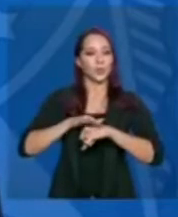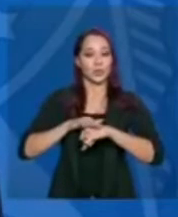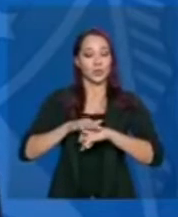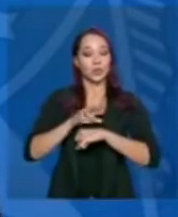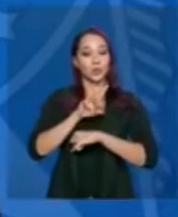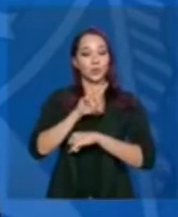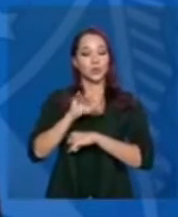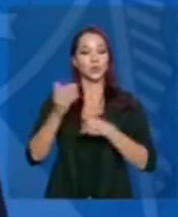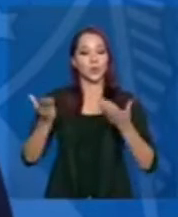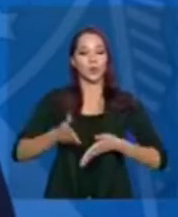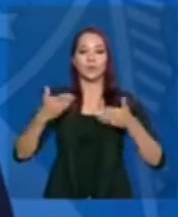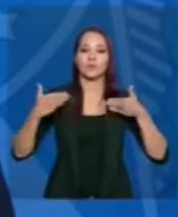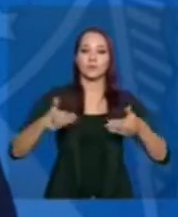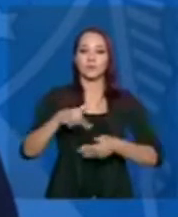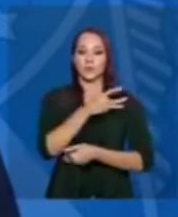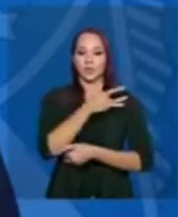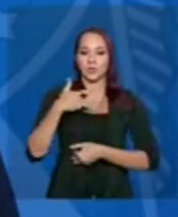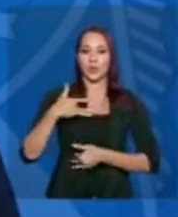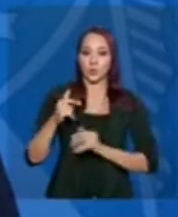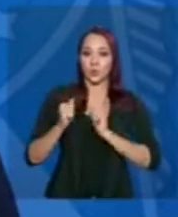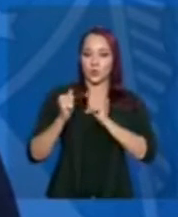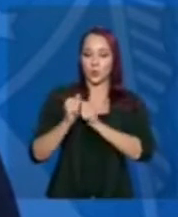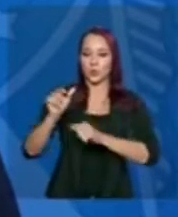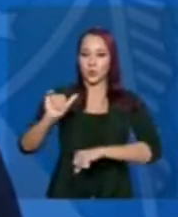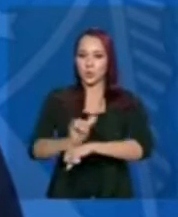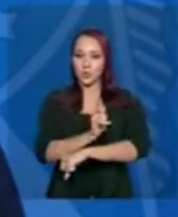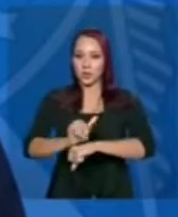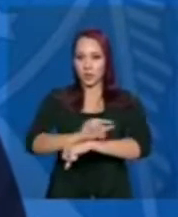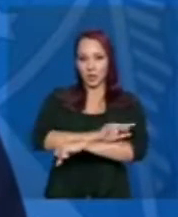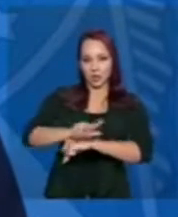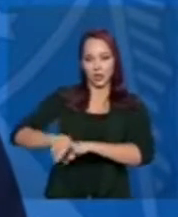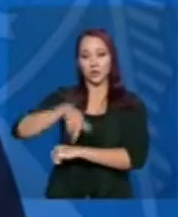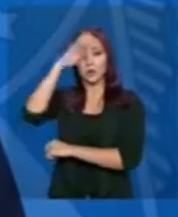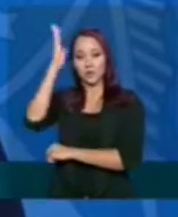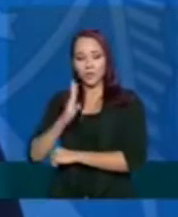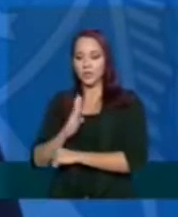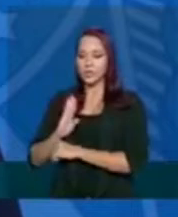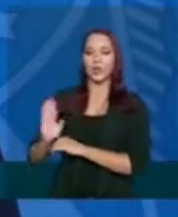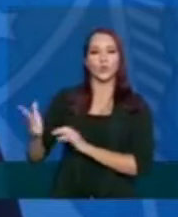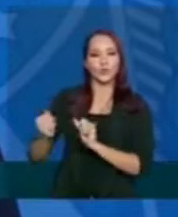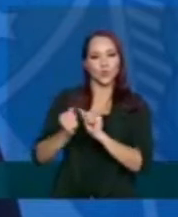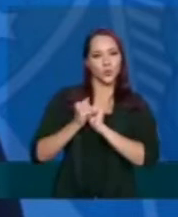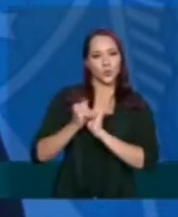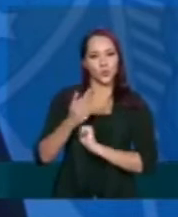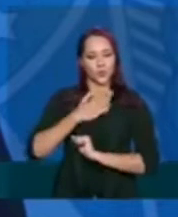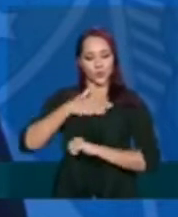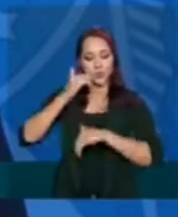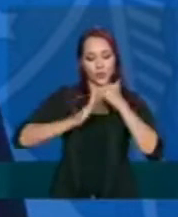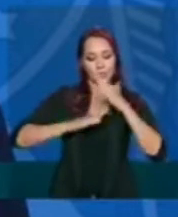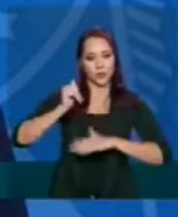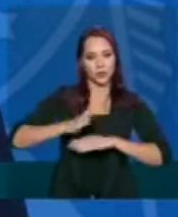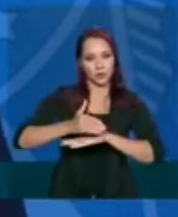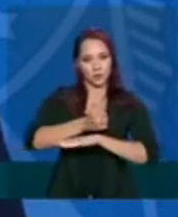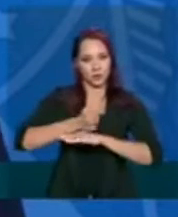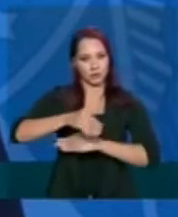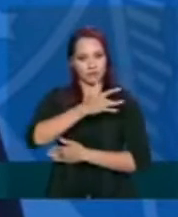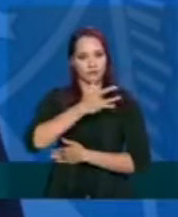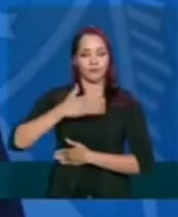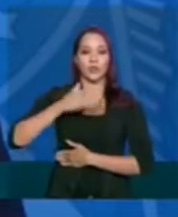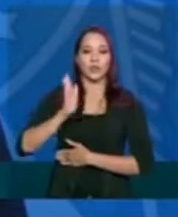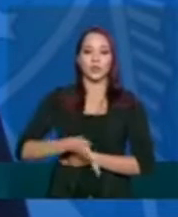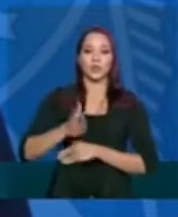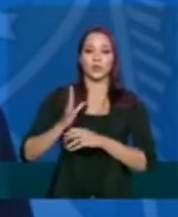Na data de hoje, o Ministério da Saúde, através da sua ação estratégica O Brasil Conta Comigo Profissionais de Saúde, já tem